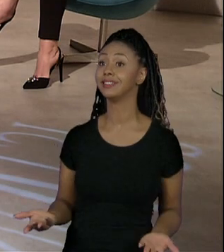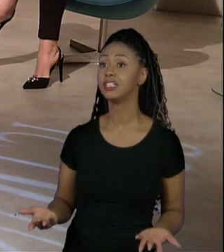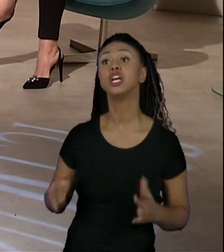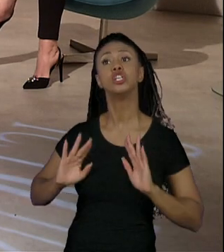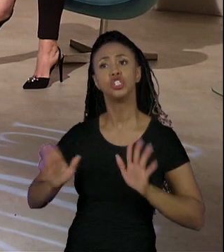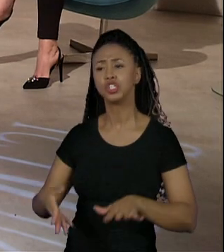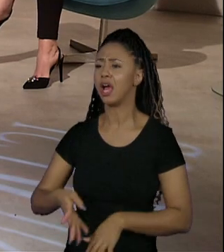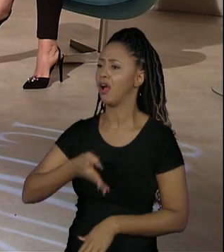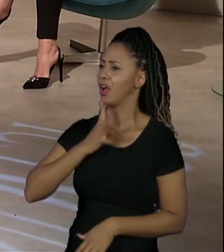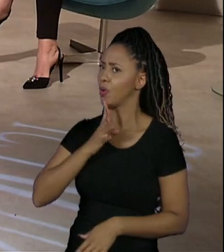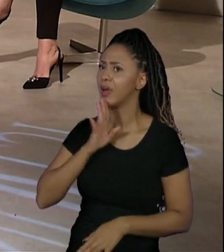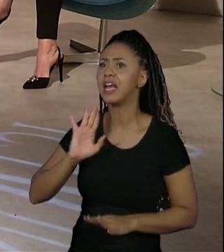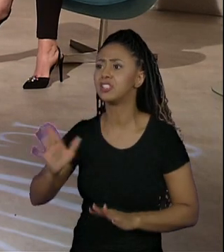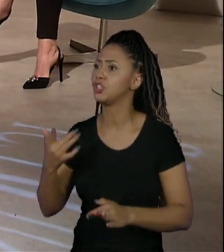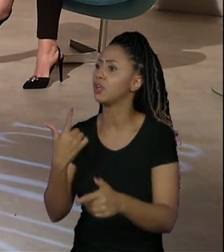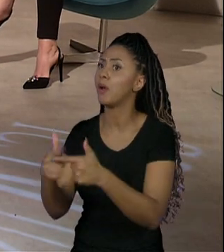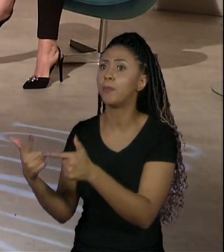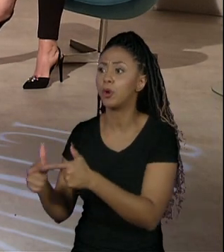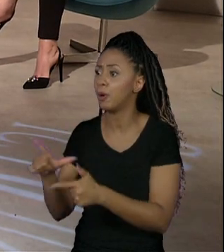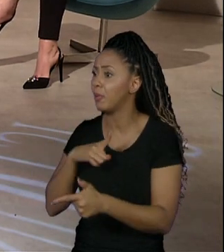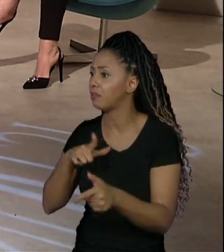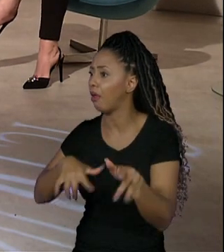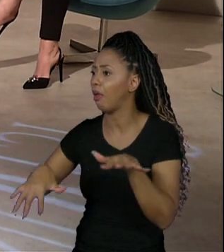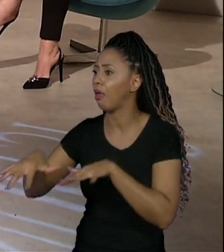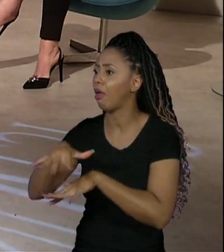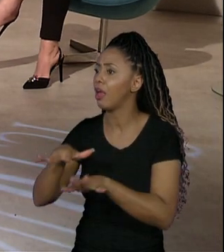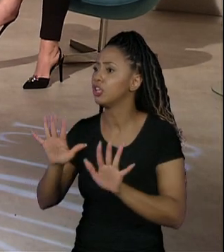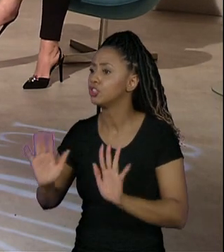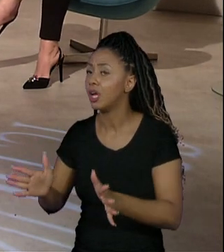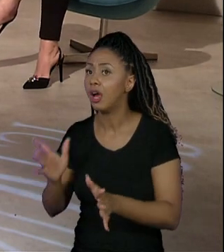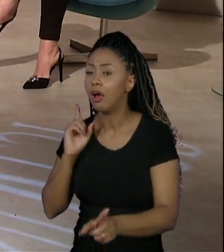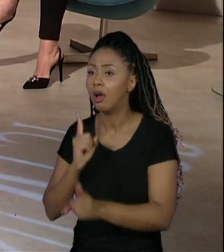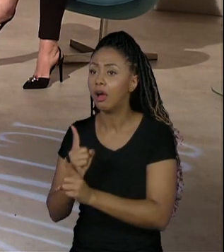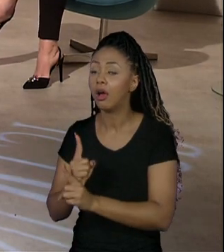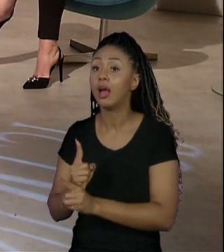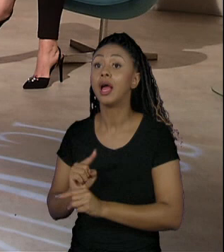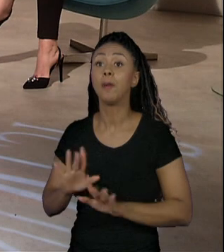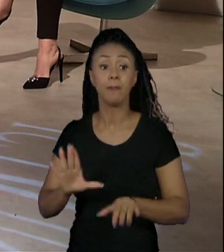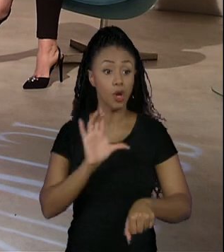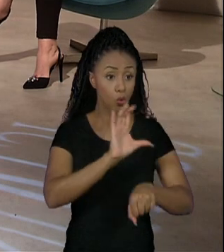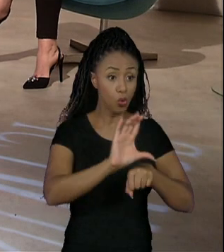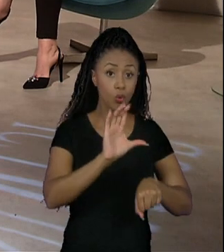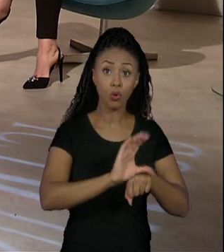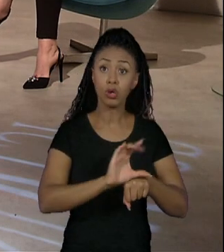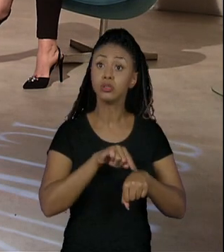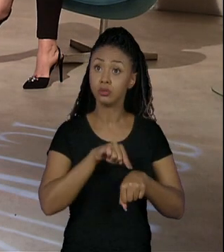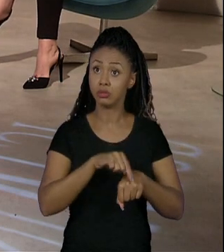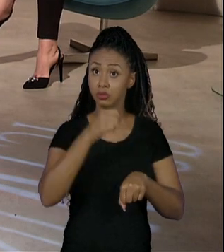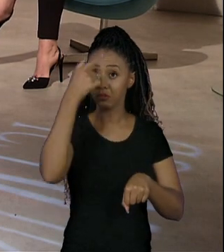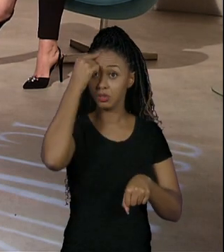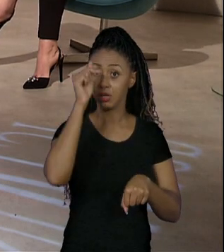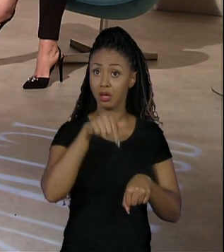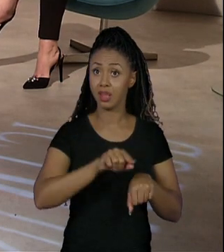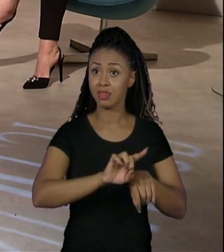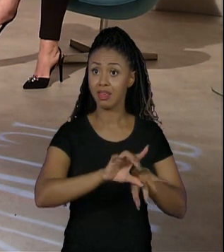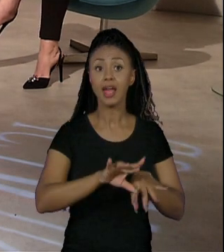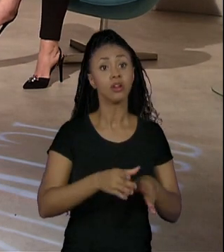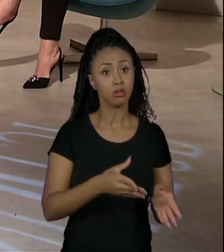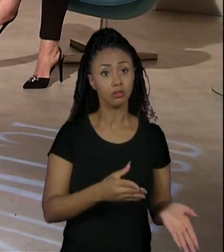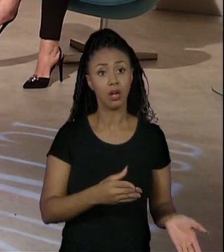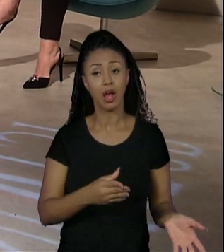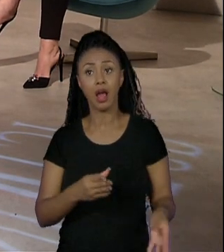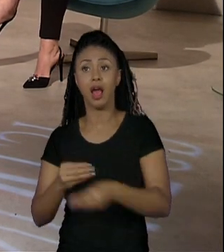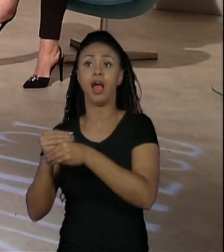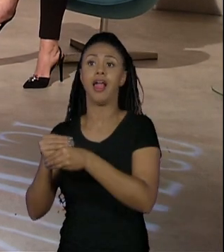atuantes, já têm os seus problemas ali identificados e o curso só vem a somar para elas, né? Vão ali adquirir